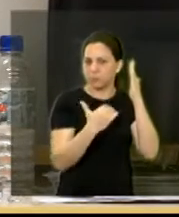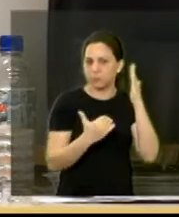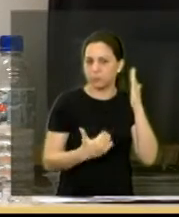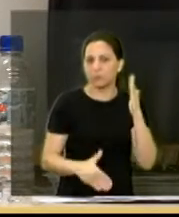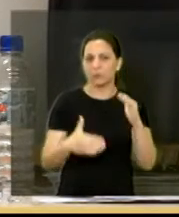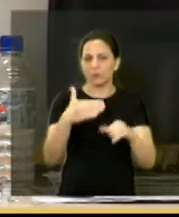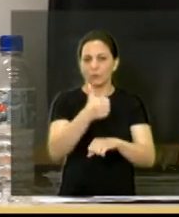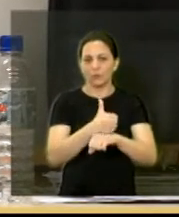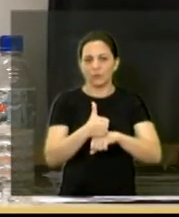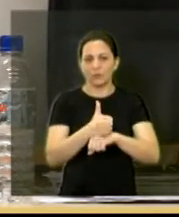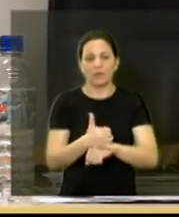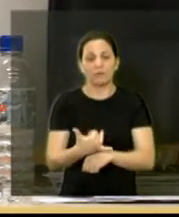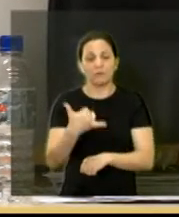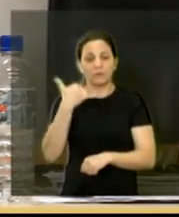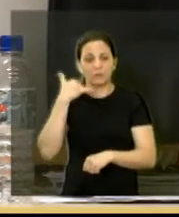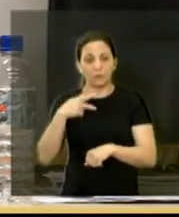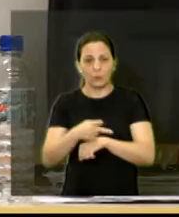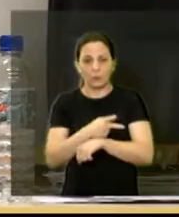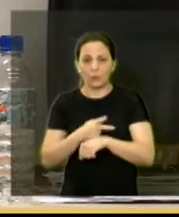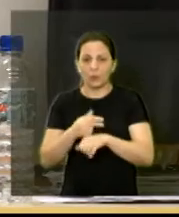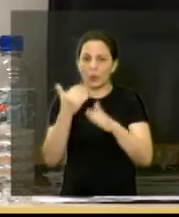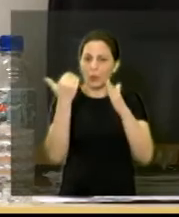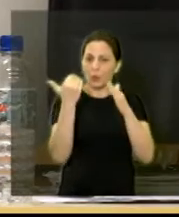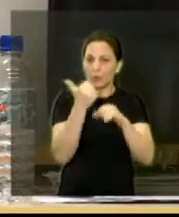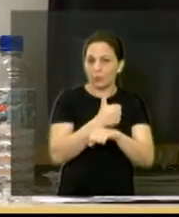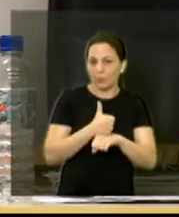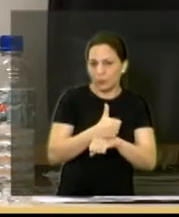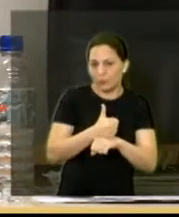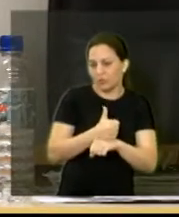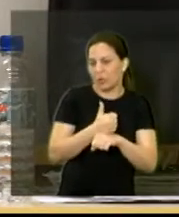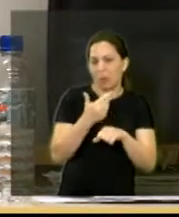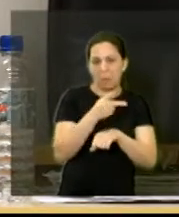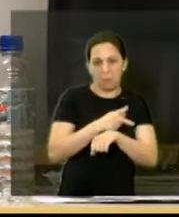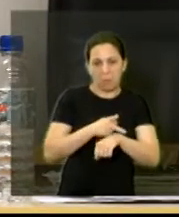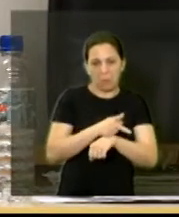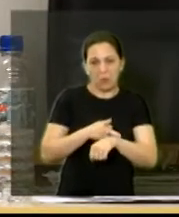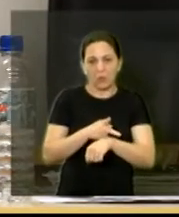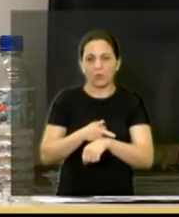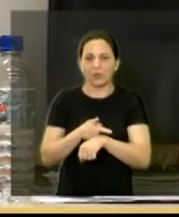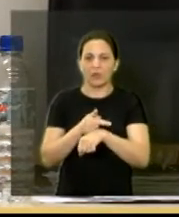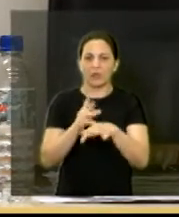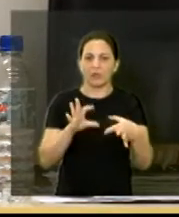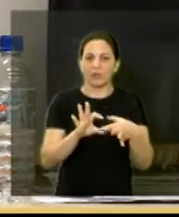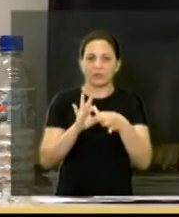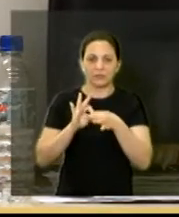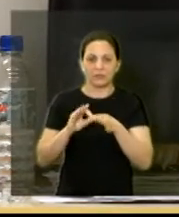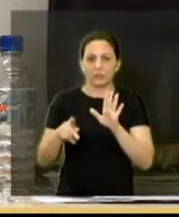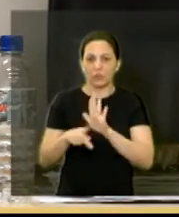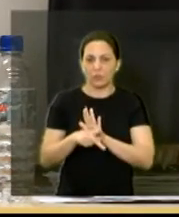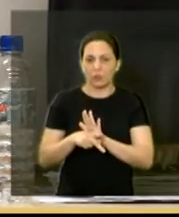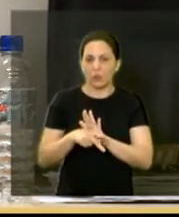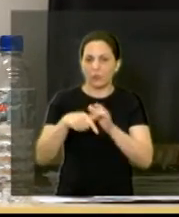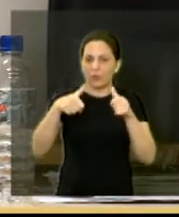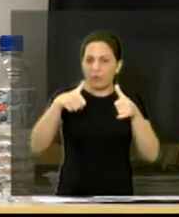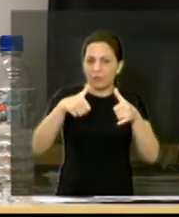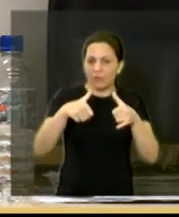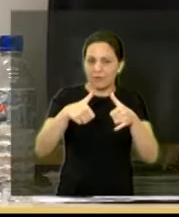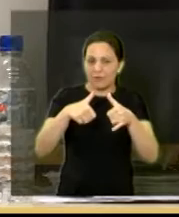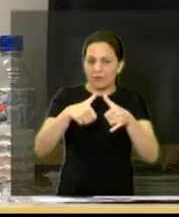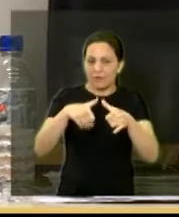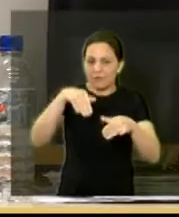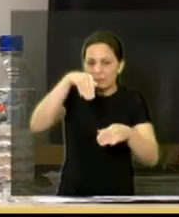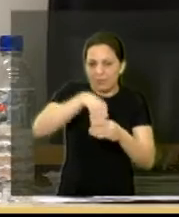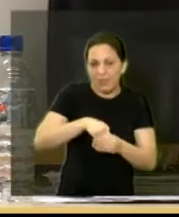telefone que alguém que fosse procurar algum profissional não se atrelasse isso ao próprio profissional que está lá dentro atrás do